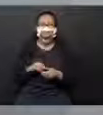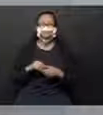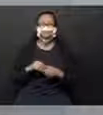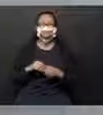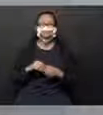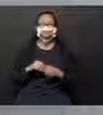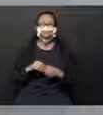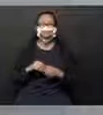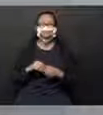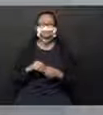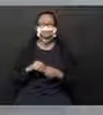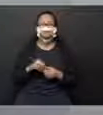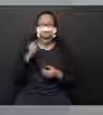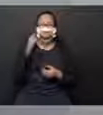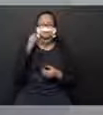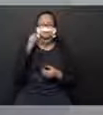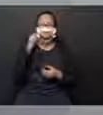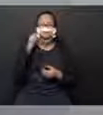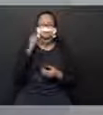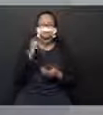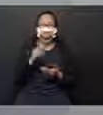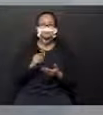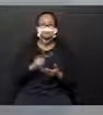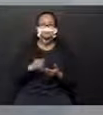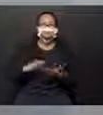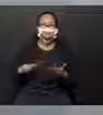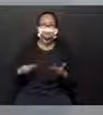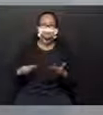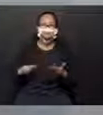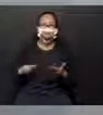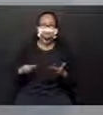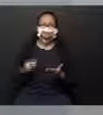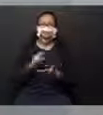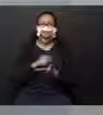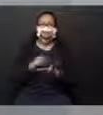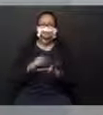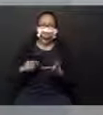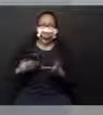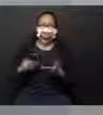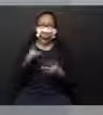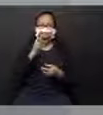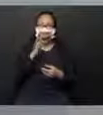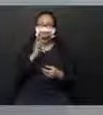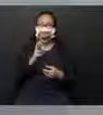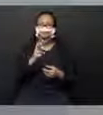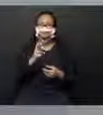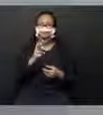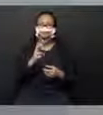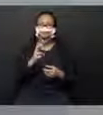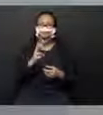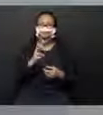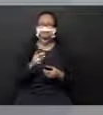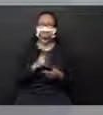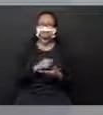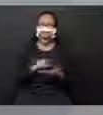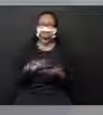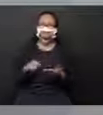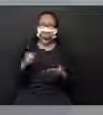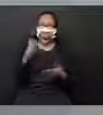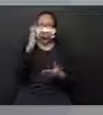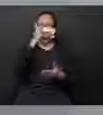Agora, lápis na mão, apostila e vamos escrever a resposta. Letra bem bonita.